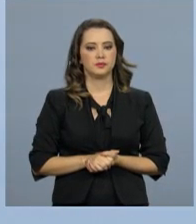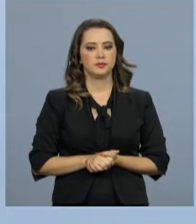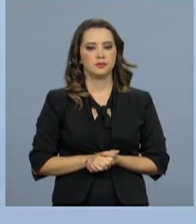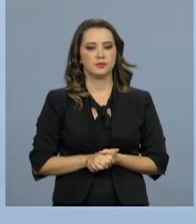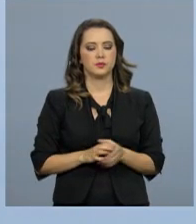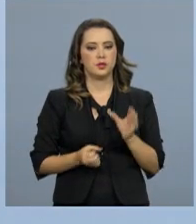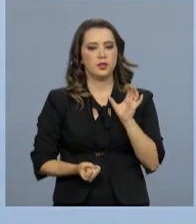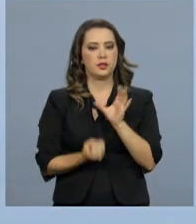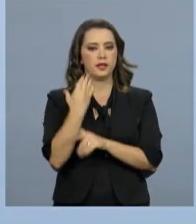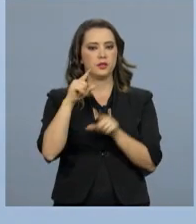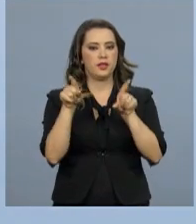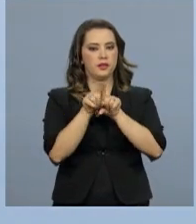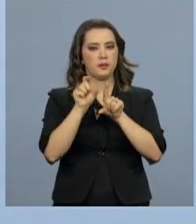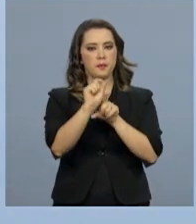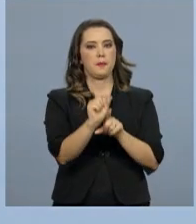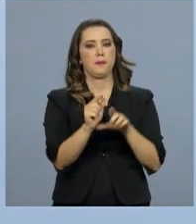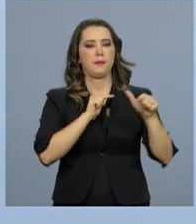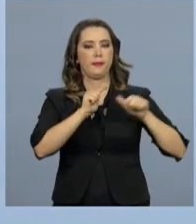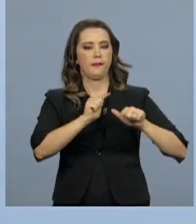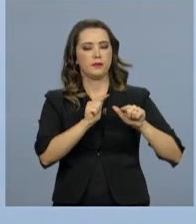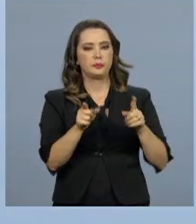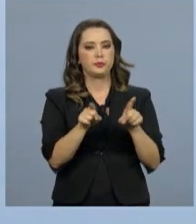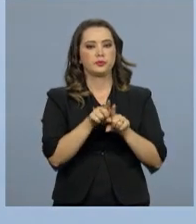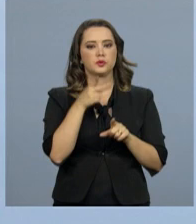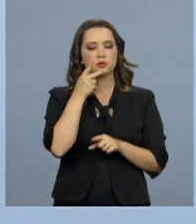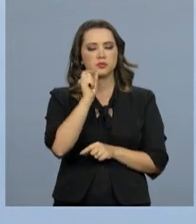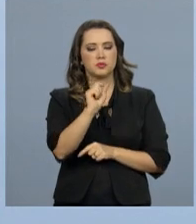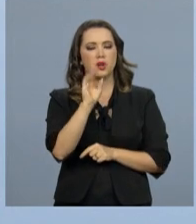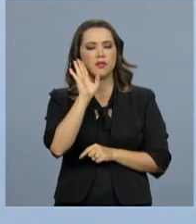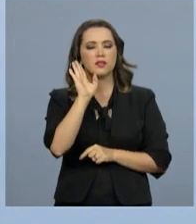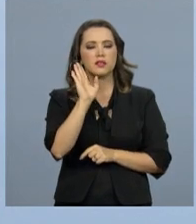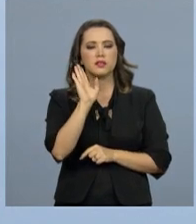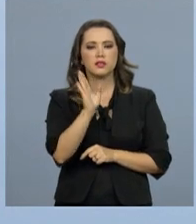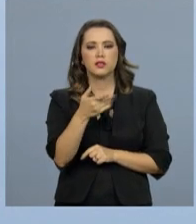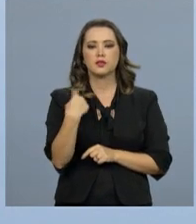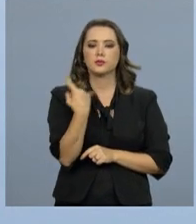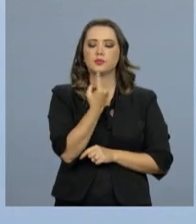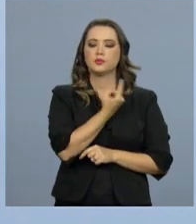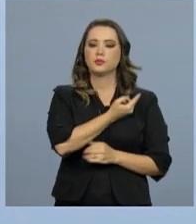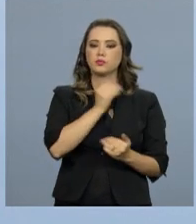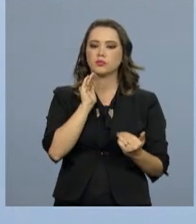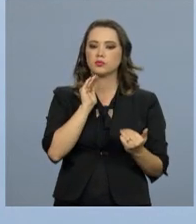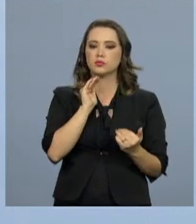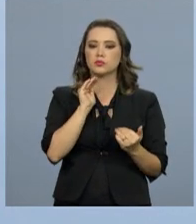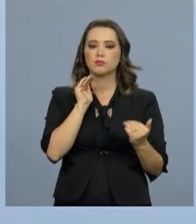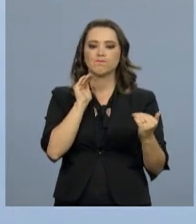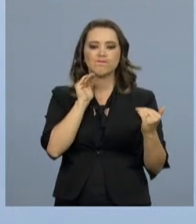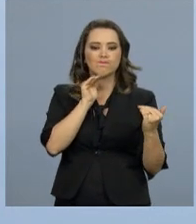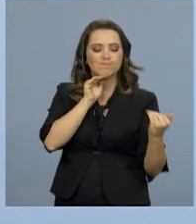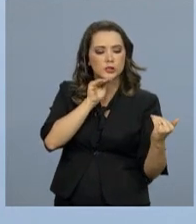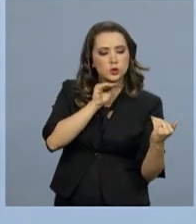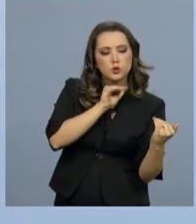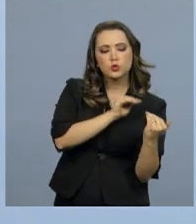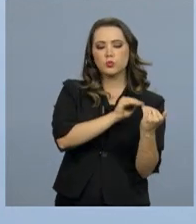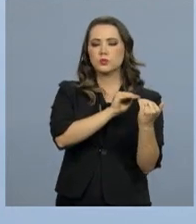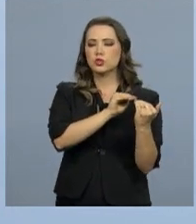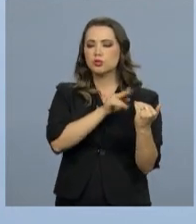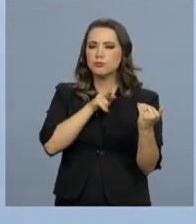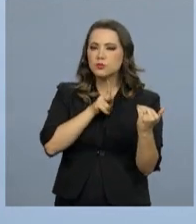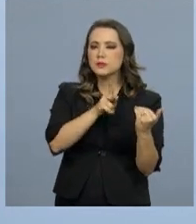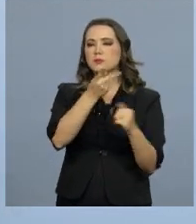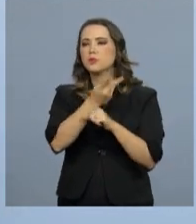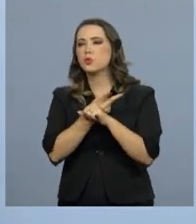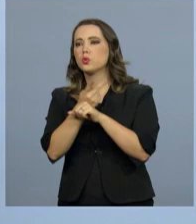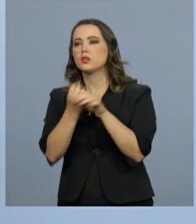empregos tem sido, por assim dizer, a nossa obsessão. Só